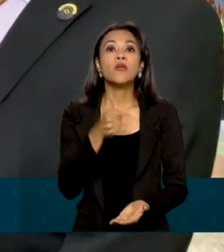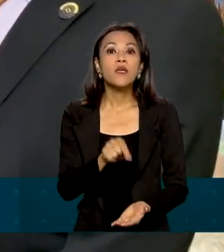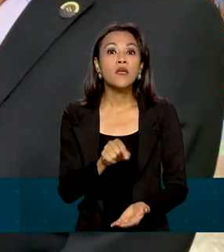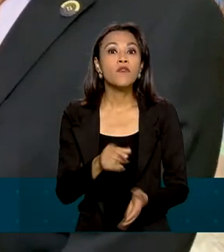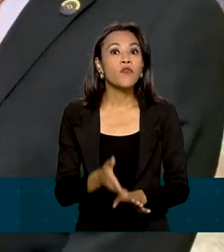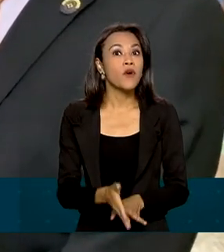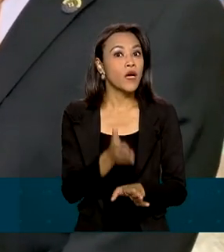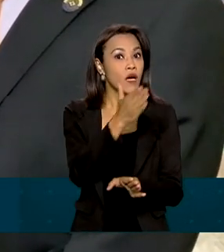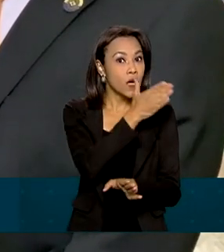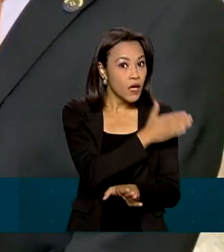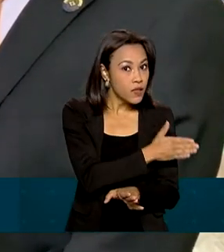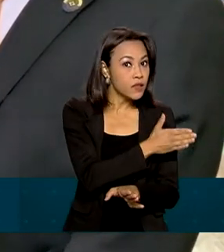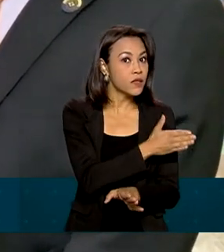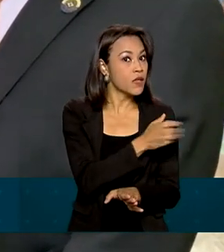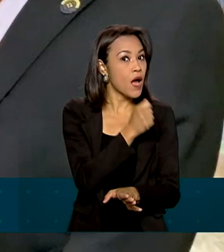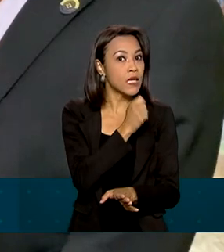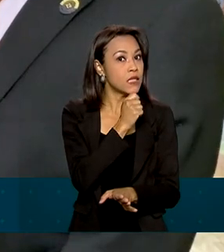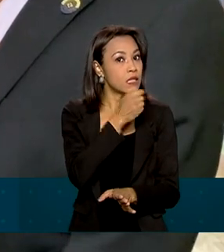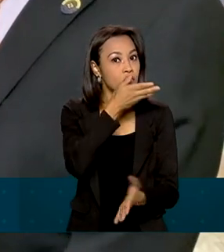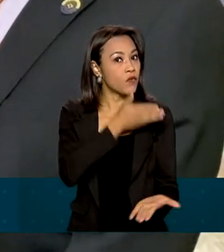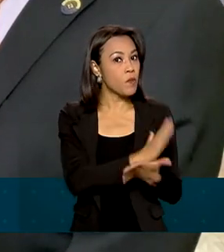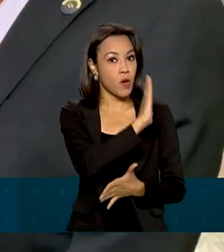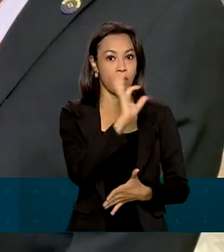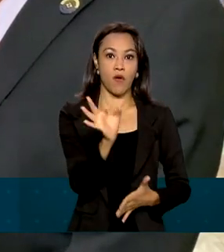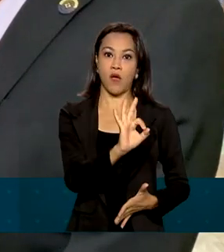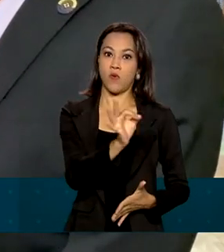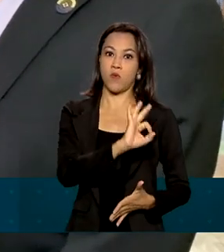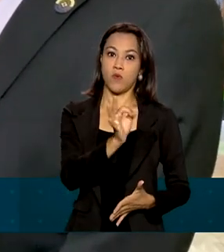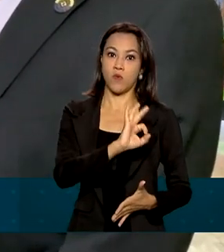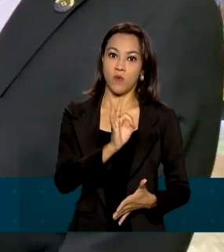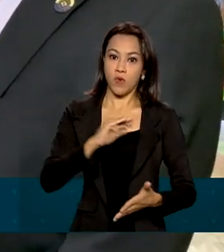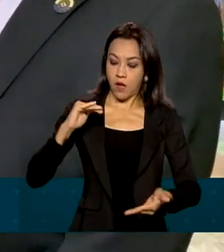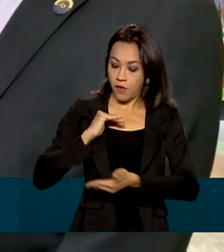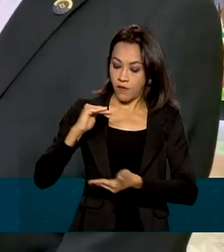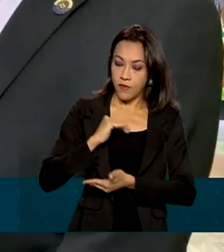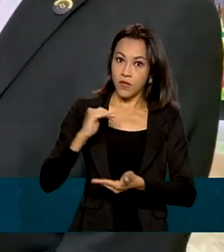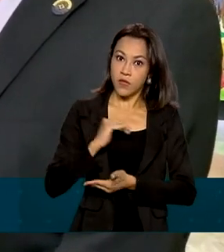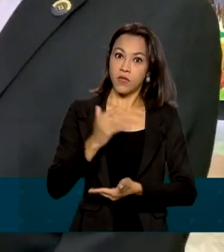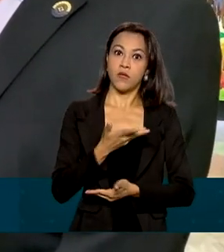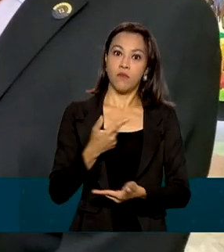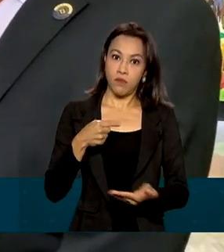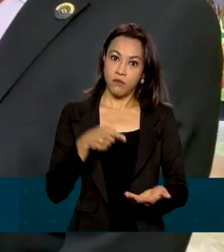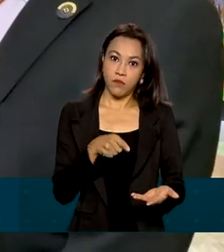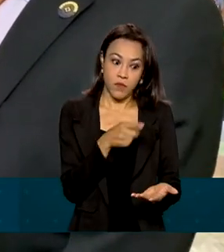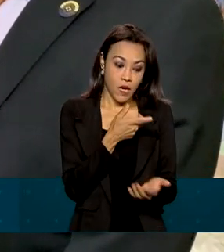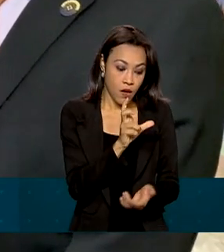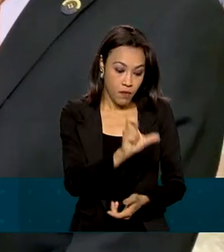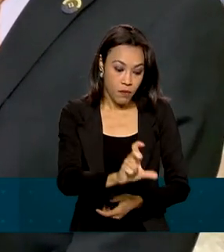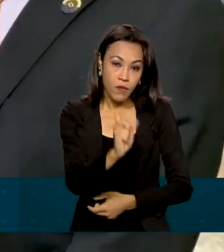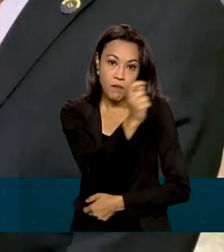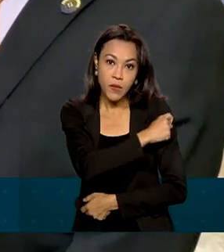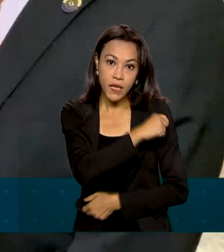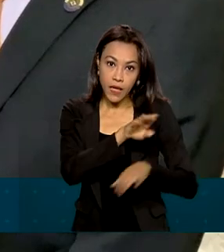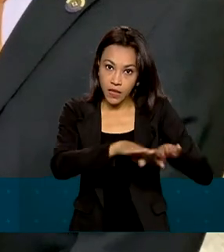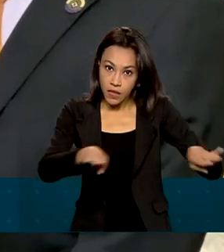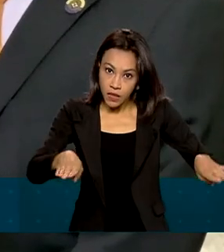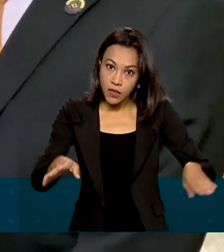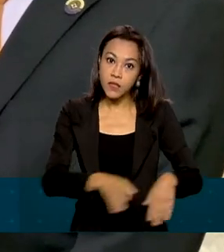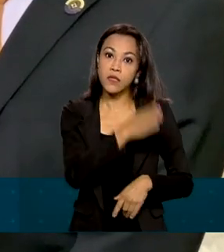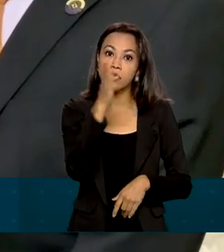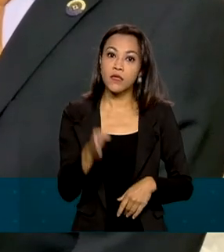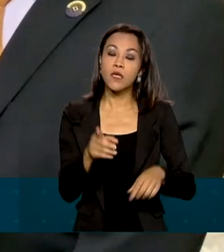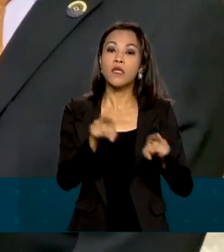anteriores a qualquer aprovação, por parte da Anvisa, de aplicação de vacinas em crianças. Verificamos também, para o nosso espanto,